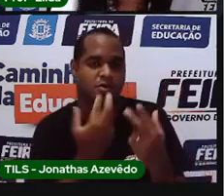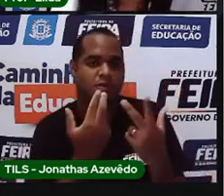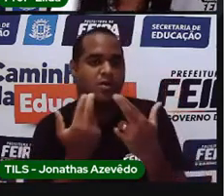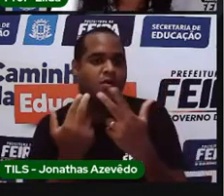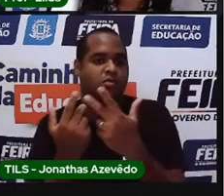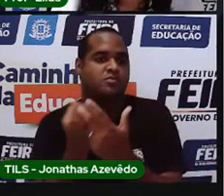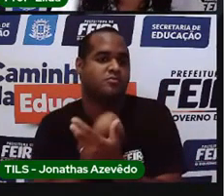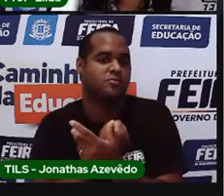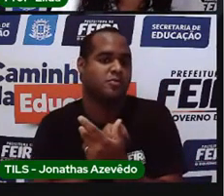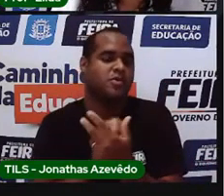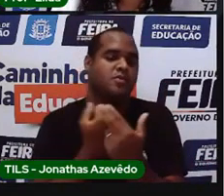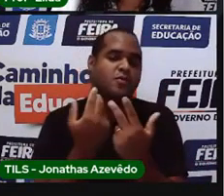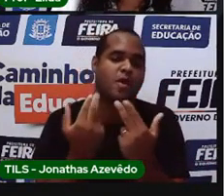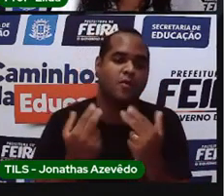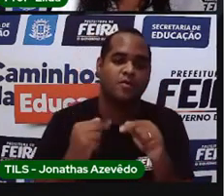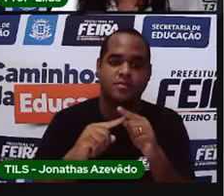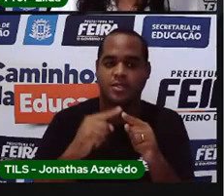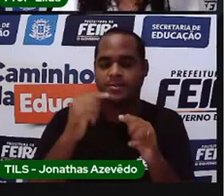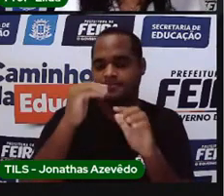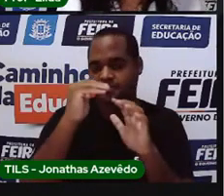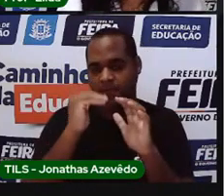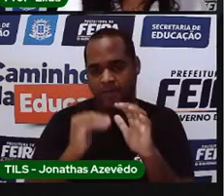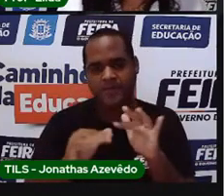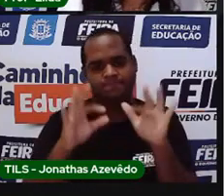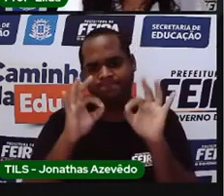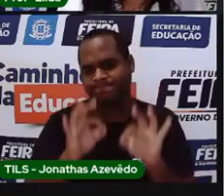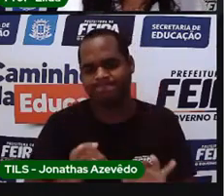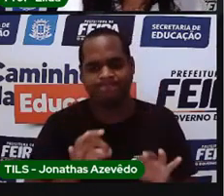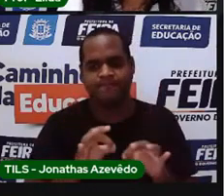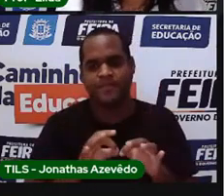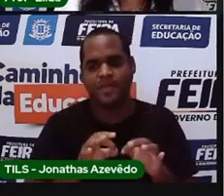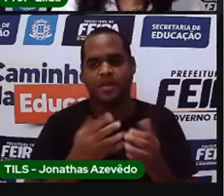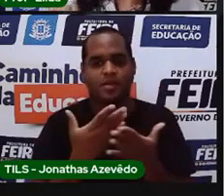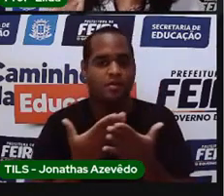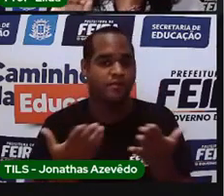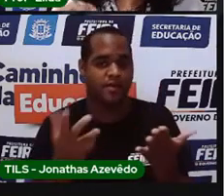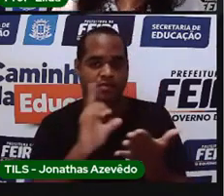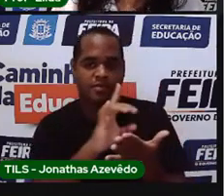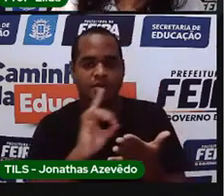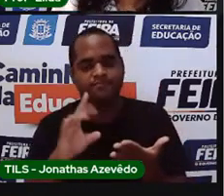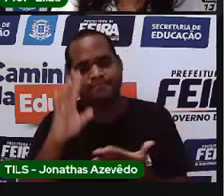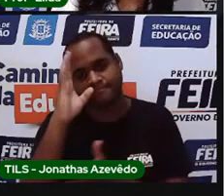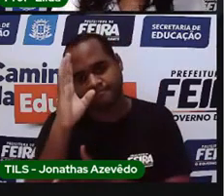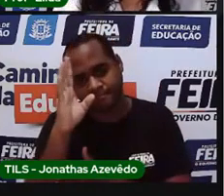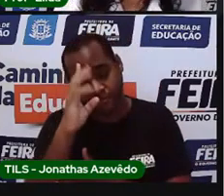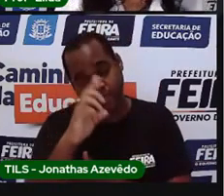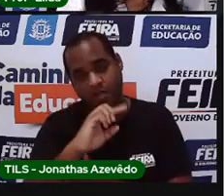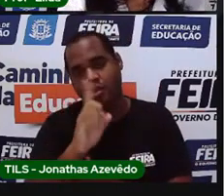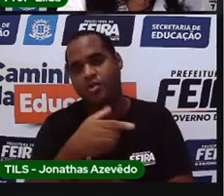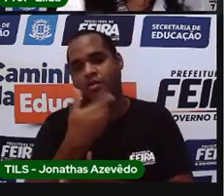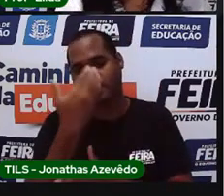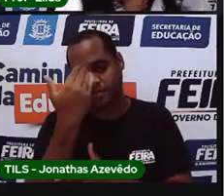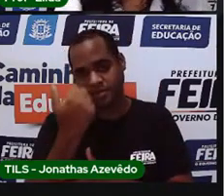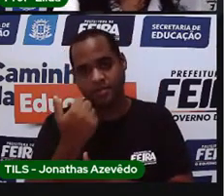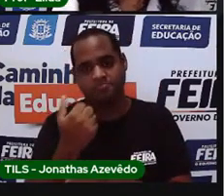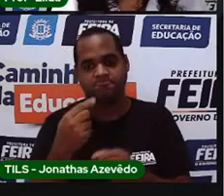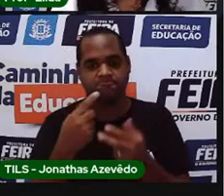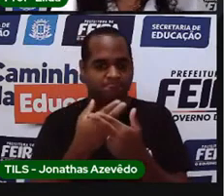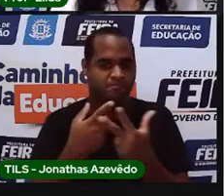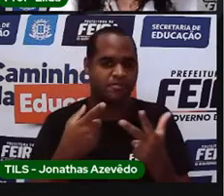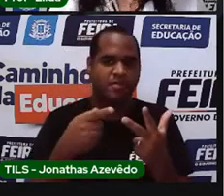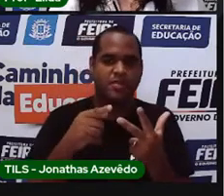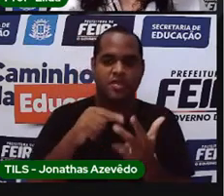número um que você escreve para ordinal, é o que você escreve para cardinal. Por isso, que quando você for